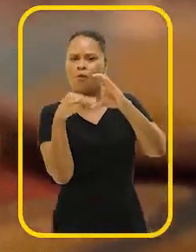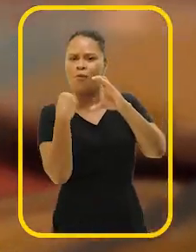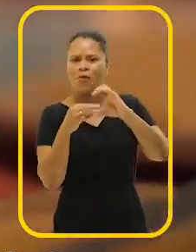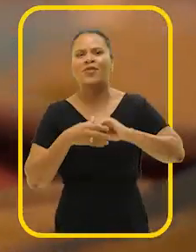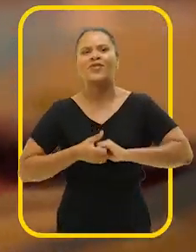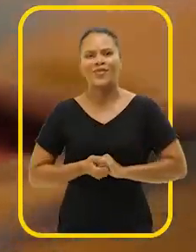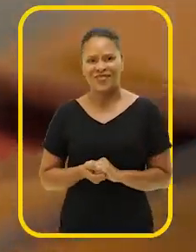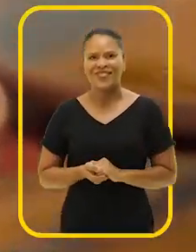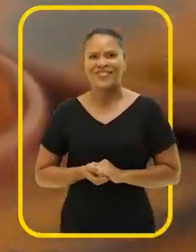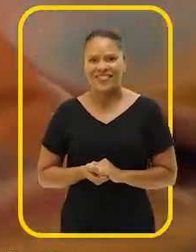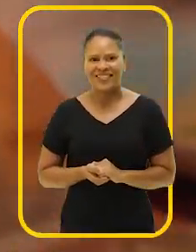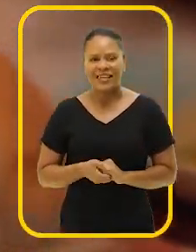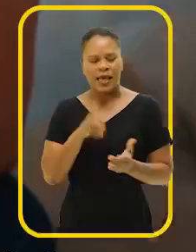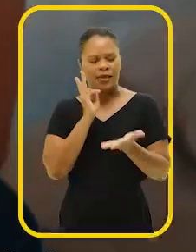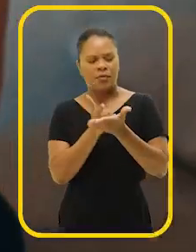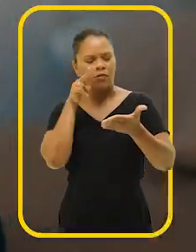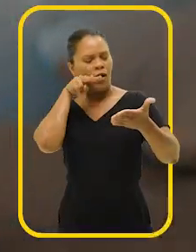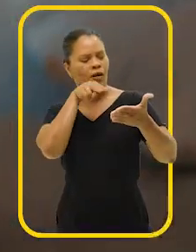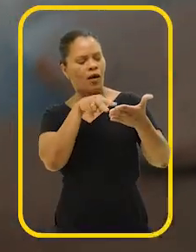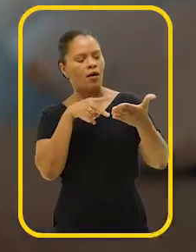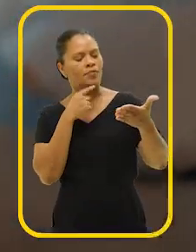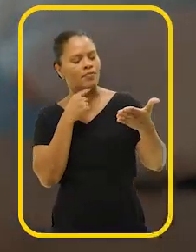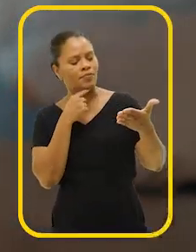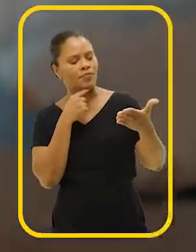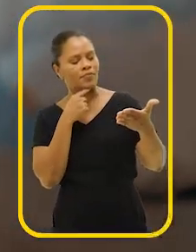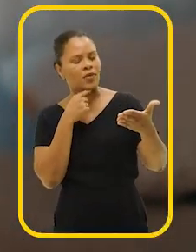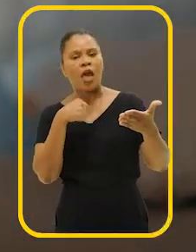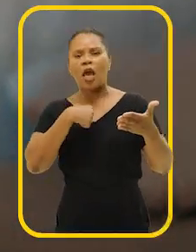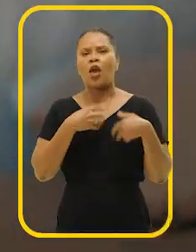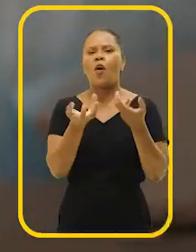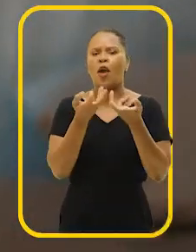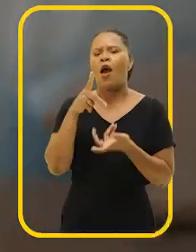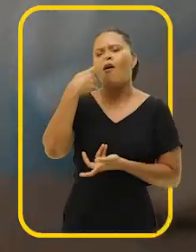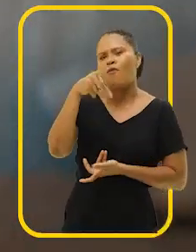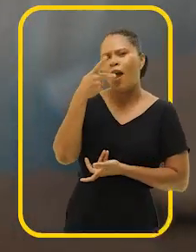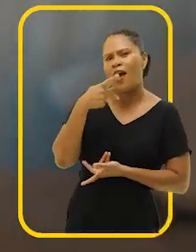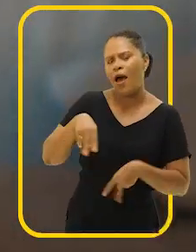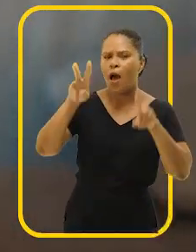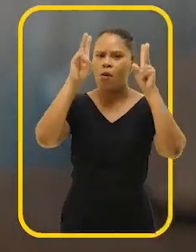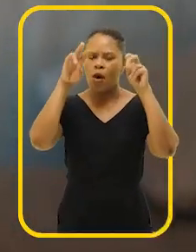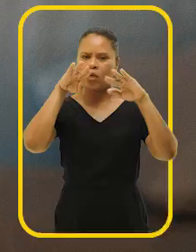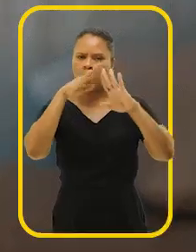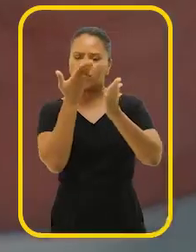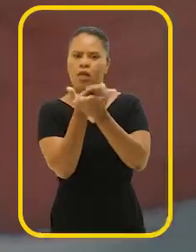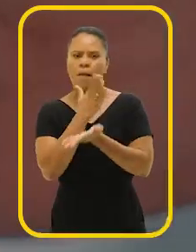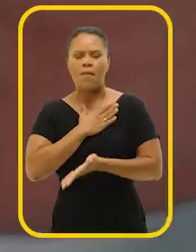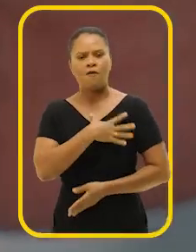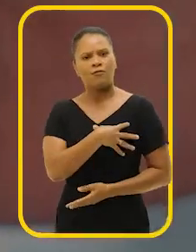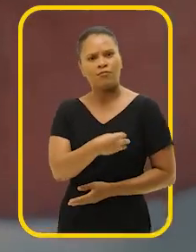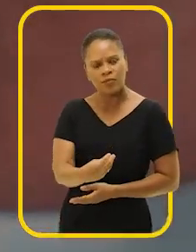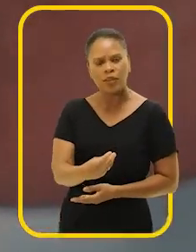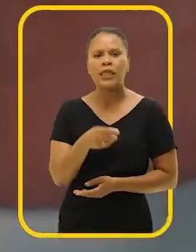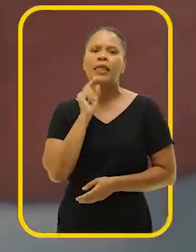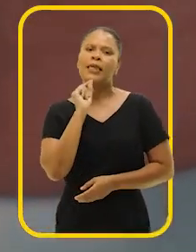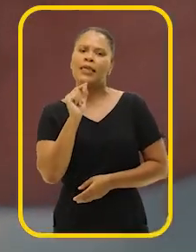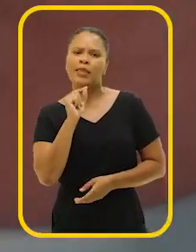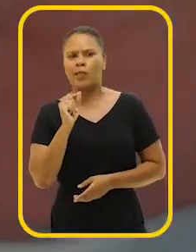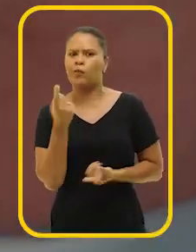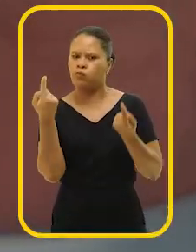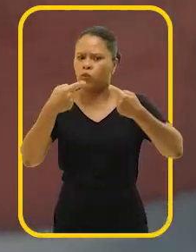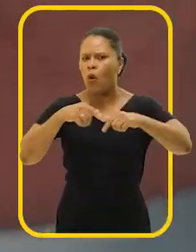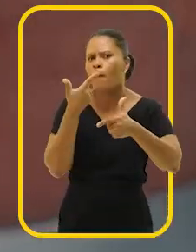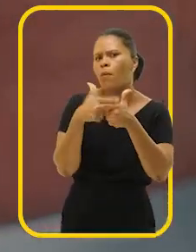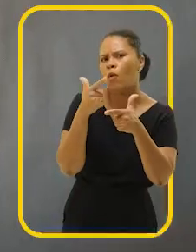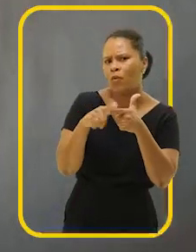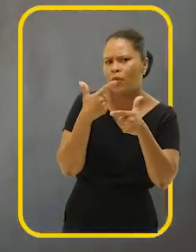Você quer pra olhar as mensagens aqui, né, cara? Eu quero falar a respeito da escola da minha filha, que vem enfrentando problemas dentro